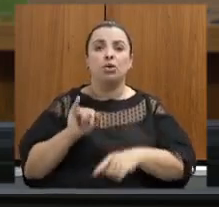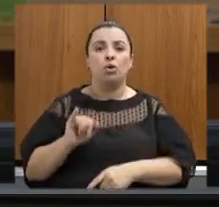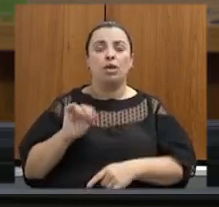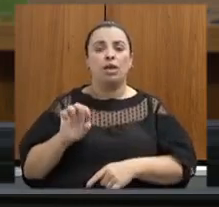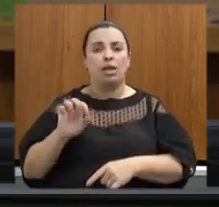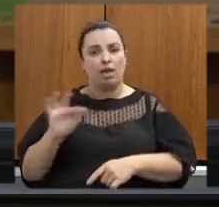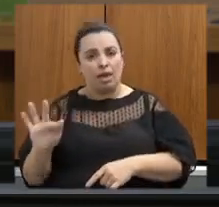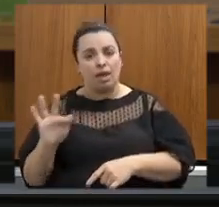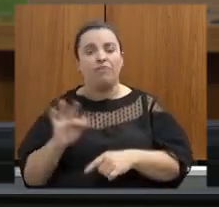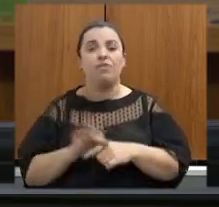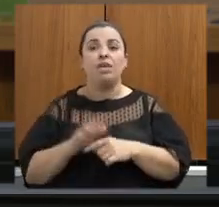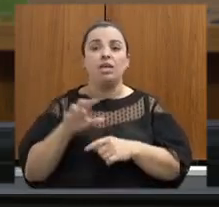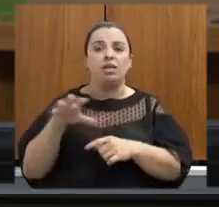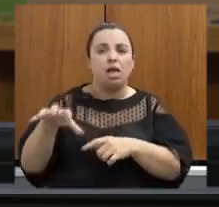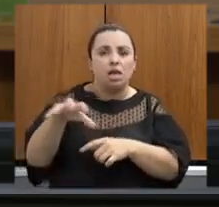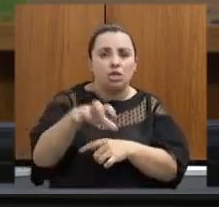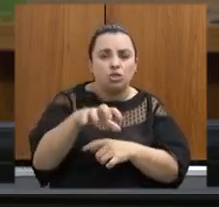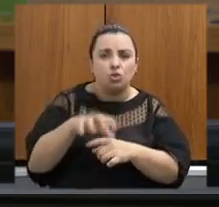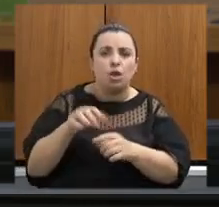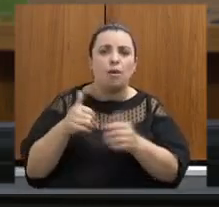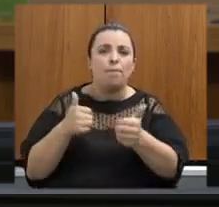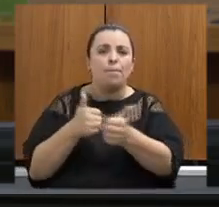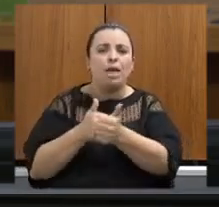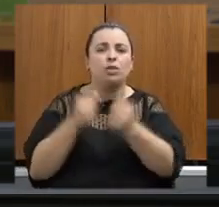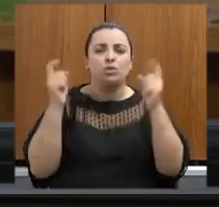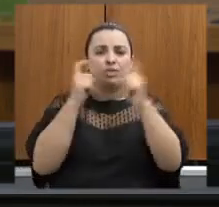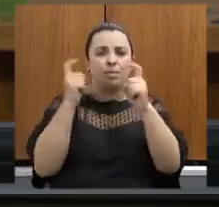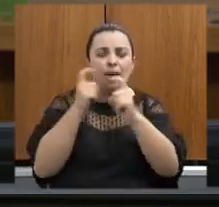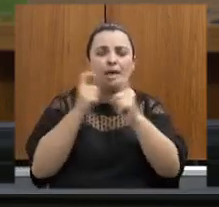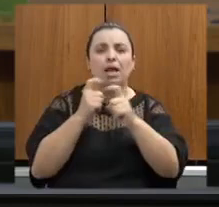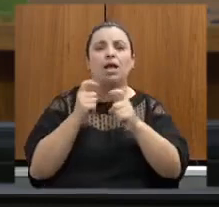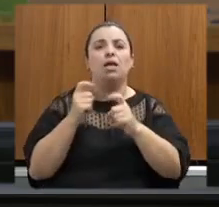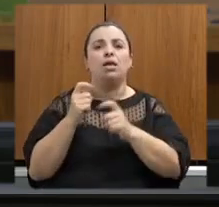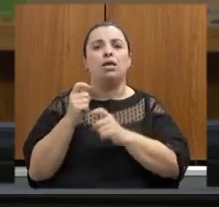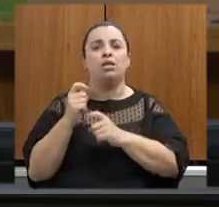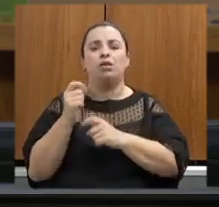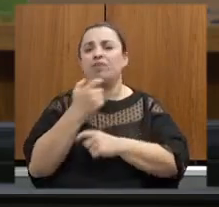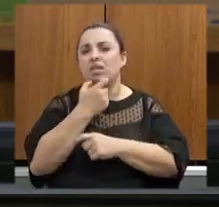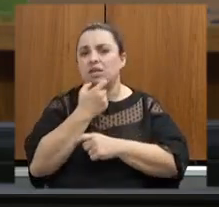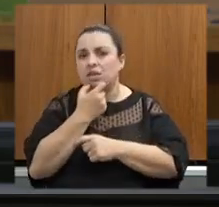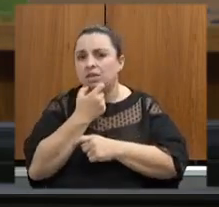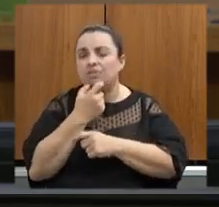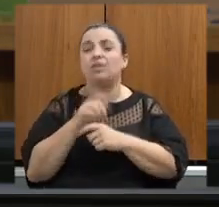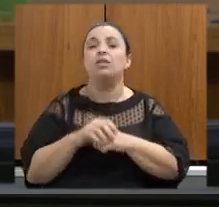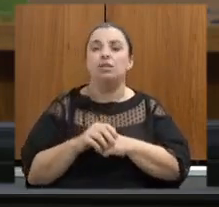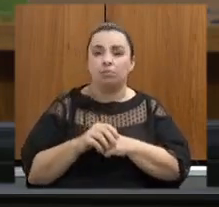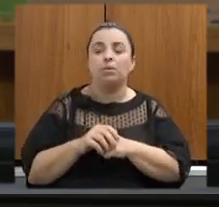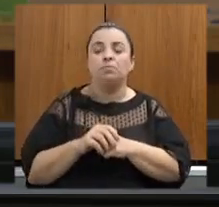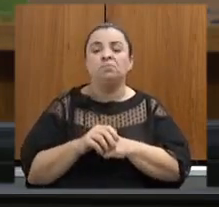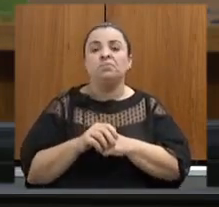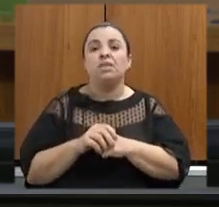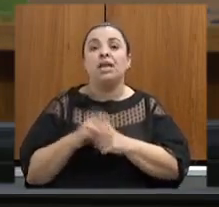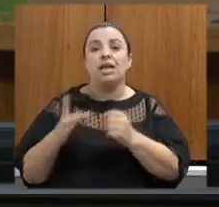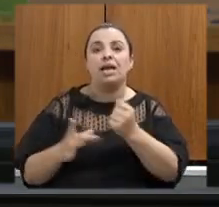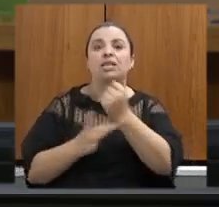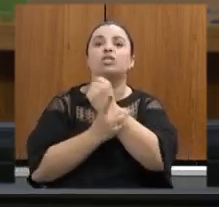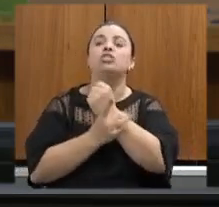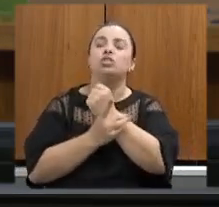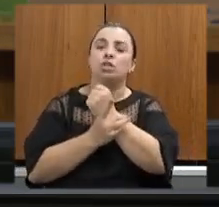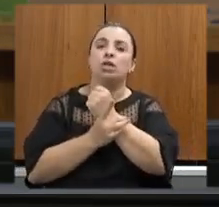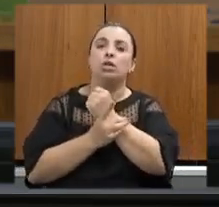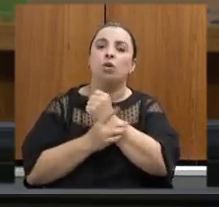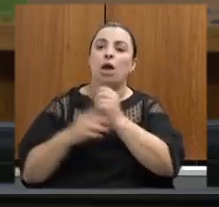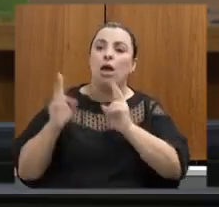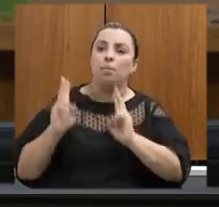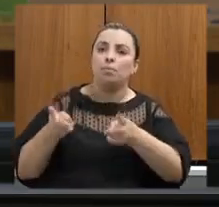regiões no município de Sabará e Nova Lima especialmente garantindo ali a conservação da margem também